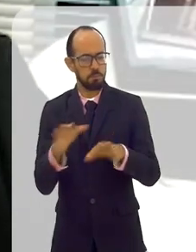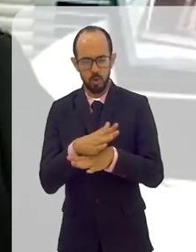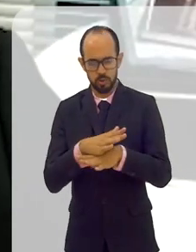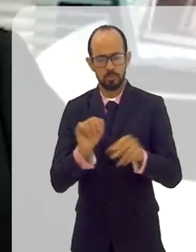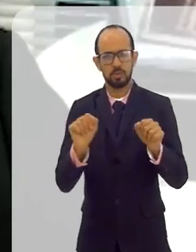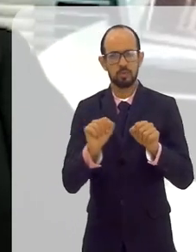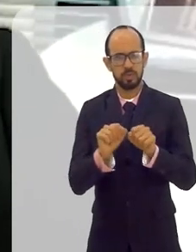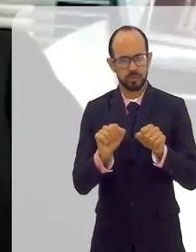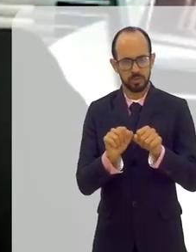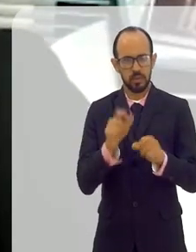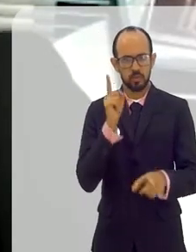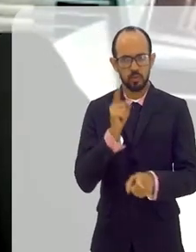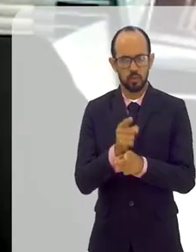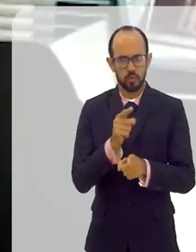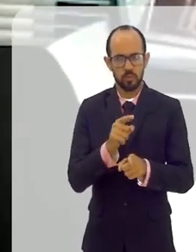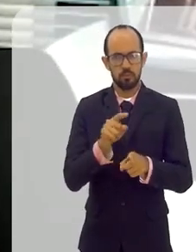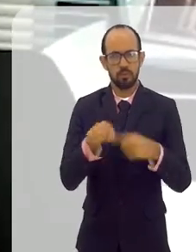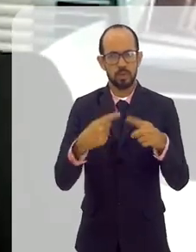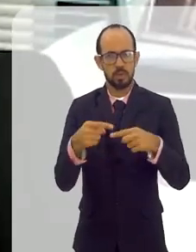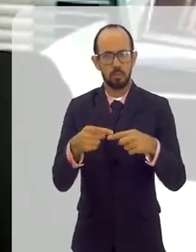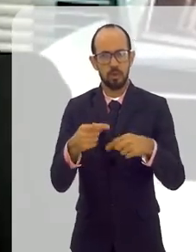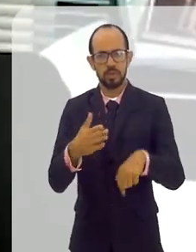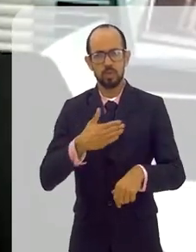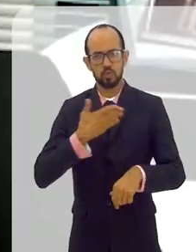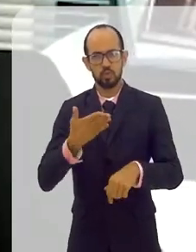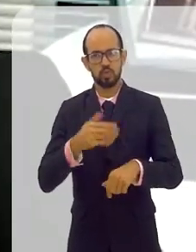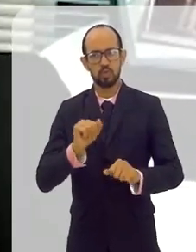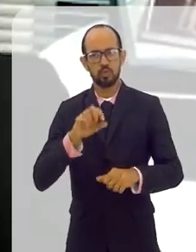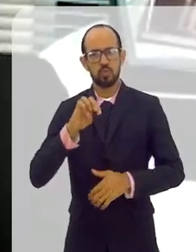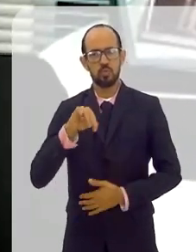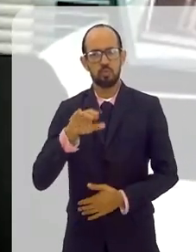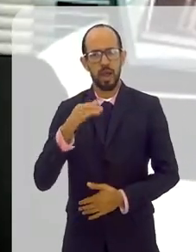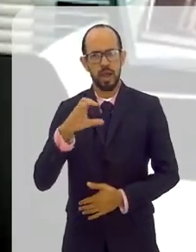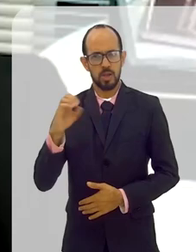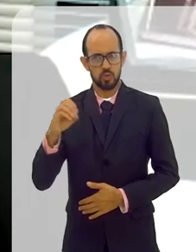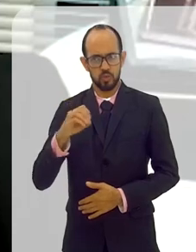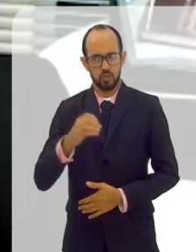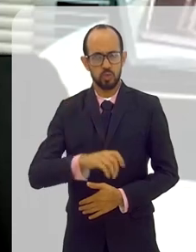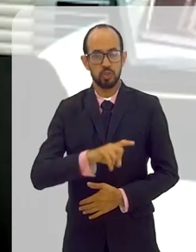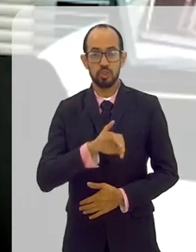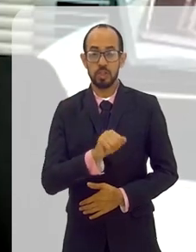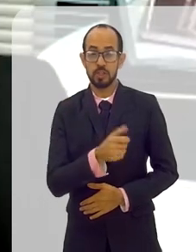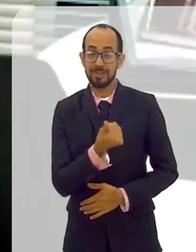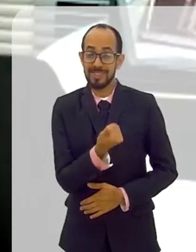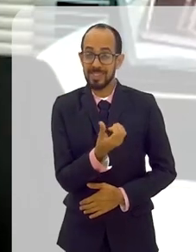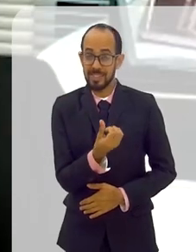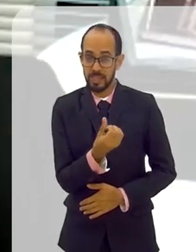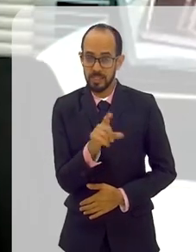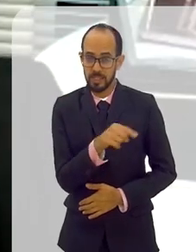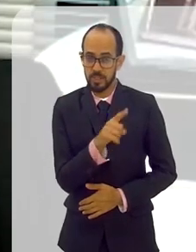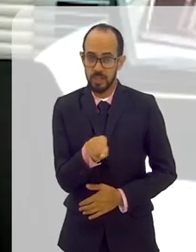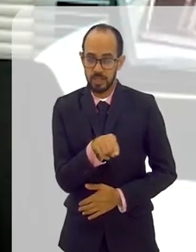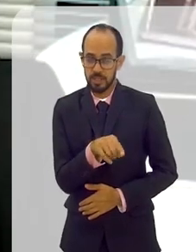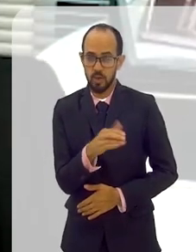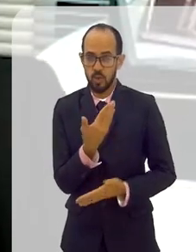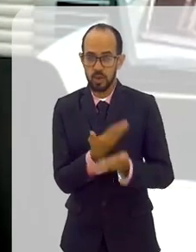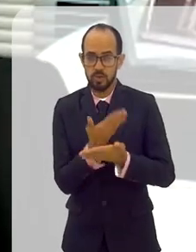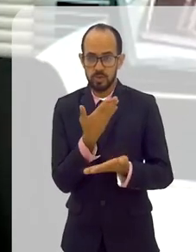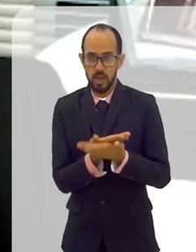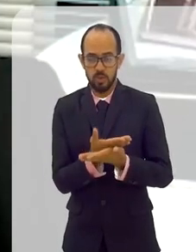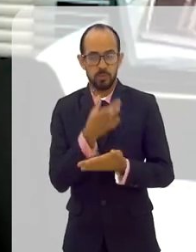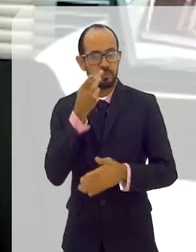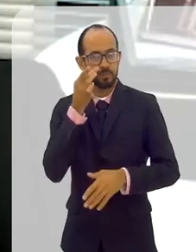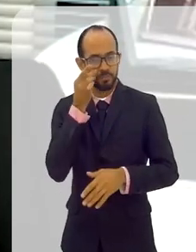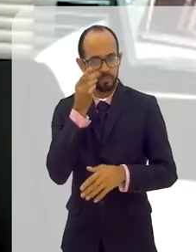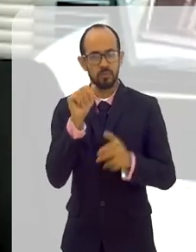E o que nos surpreendeu é que, em março, no dia 16 de março, nós suspendemos as aulas presenciais, finalmente. Nós